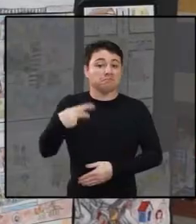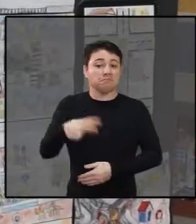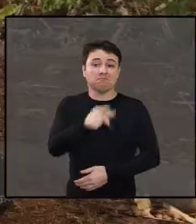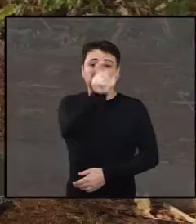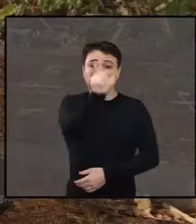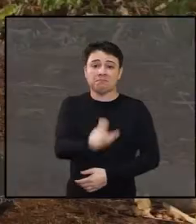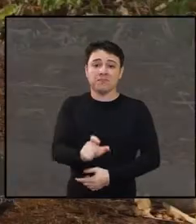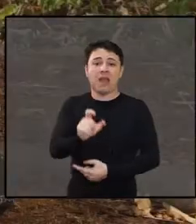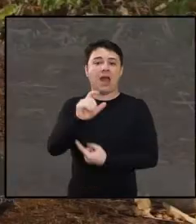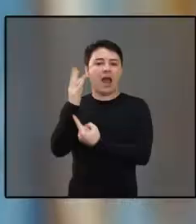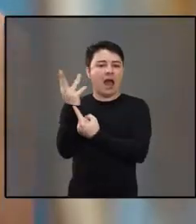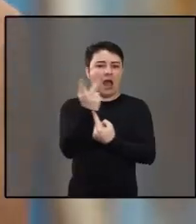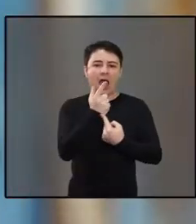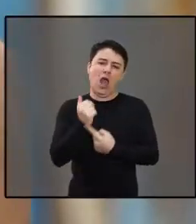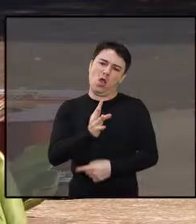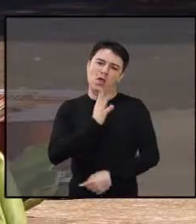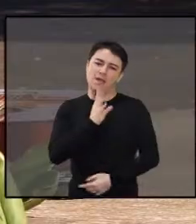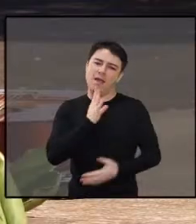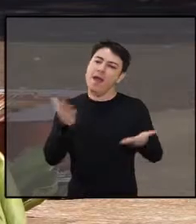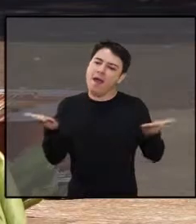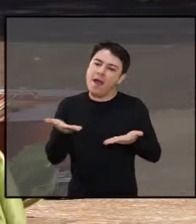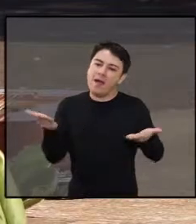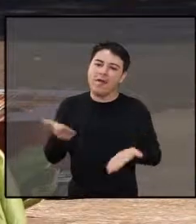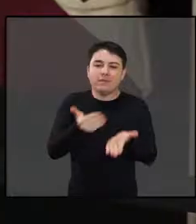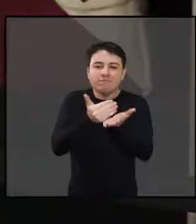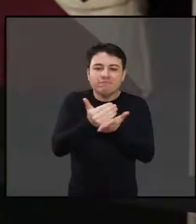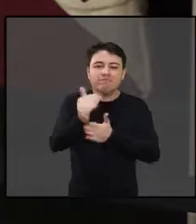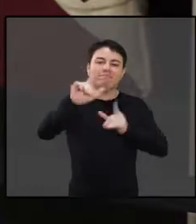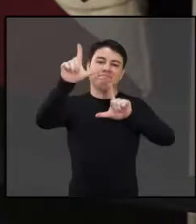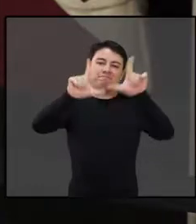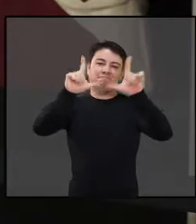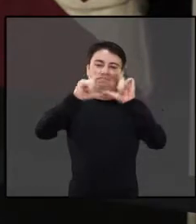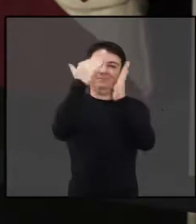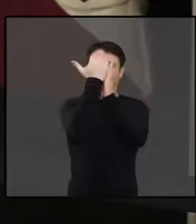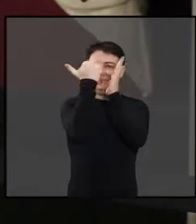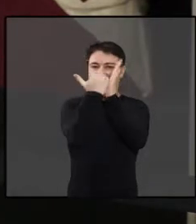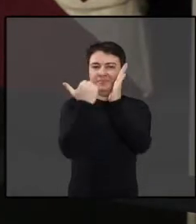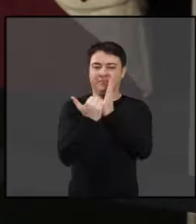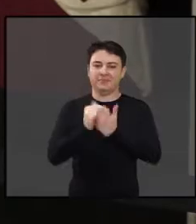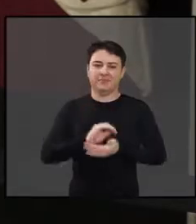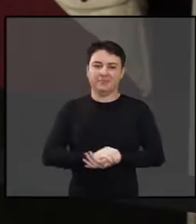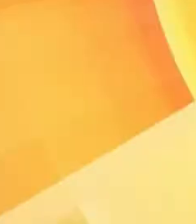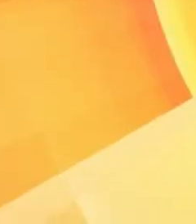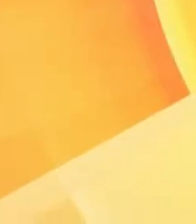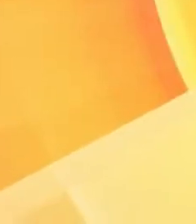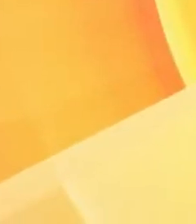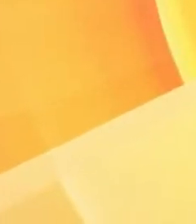E mais, conheça melhor os artistas de sua cidade. Está no ar, Câmara Revista.